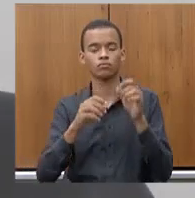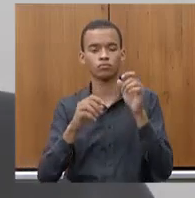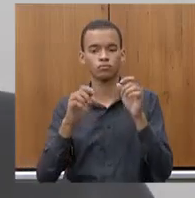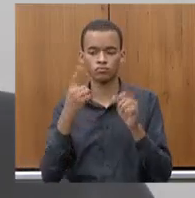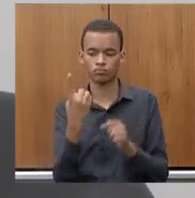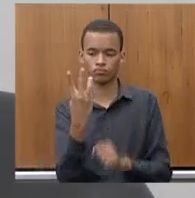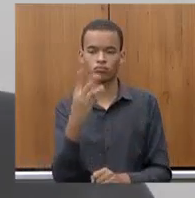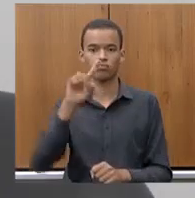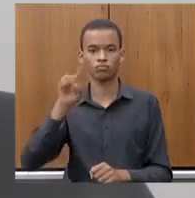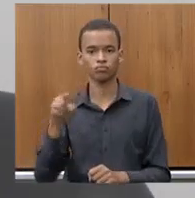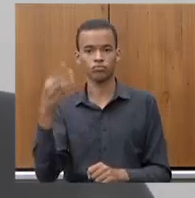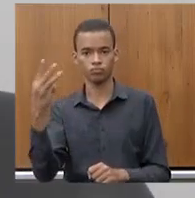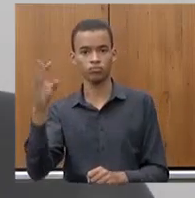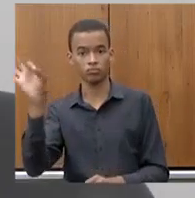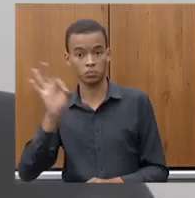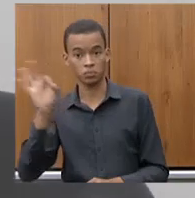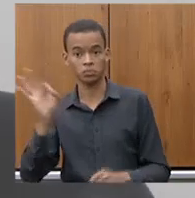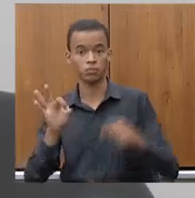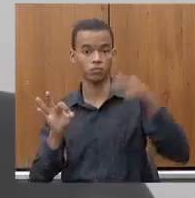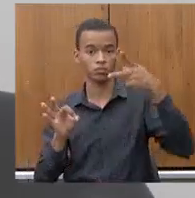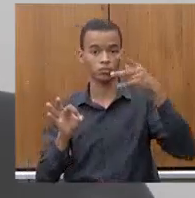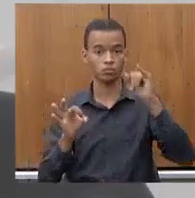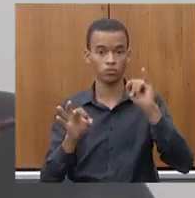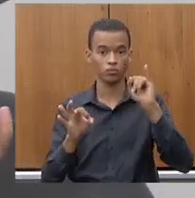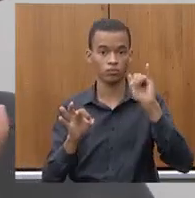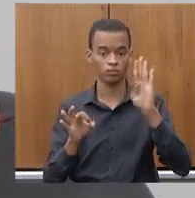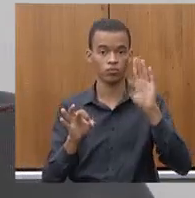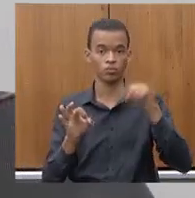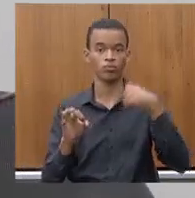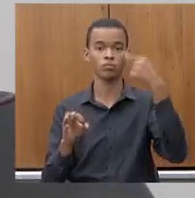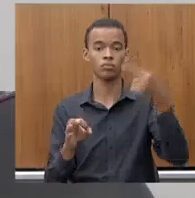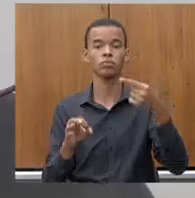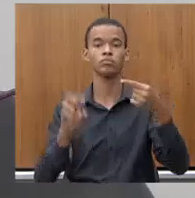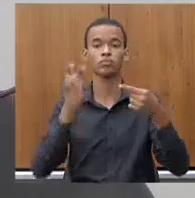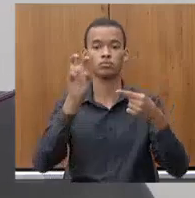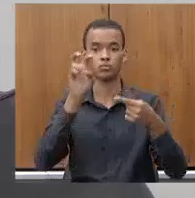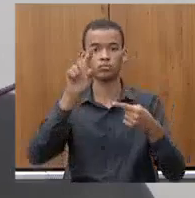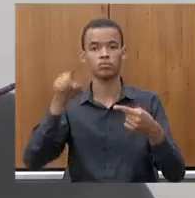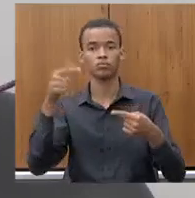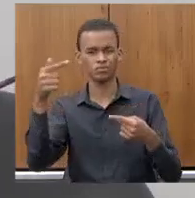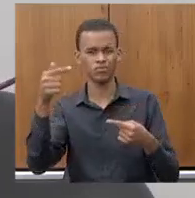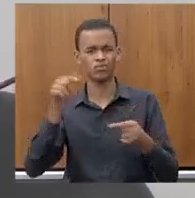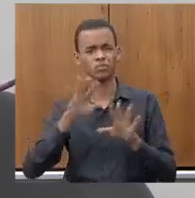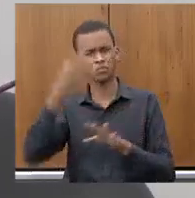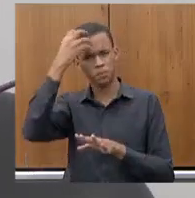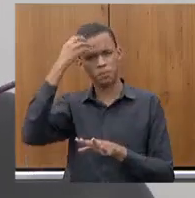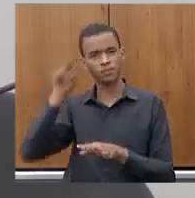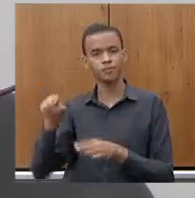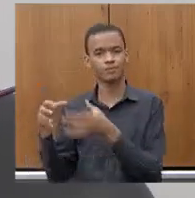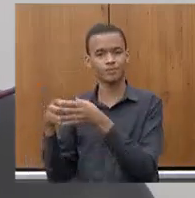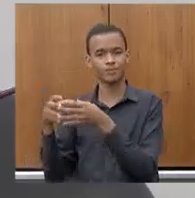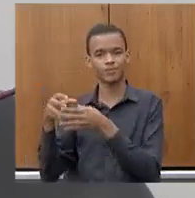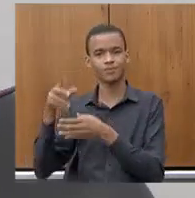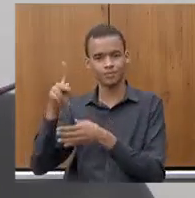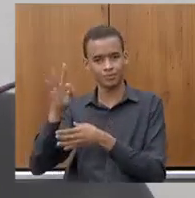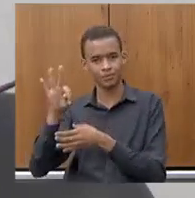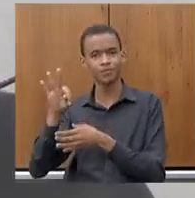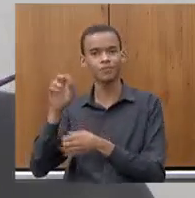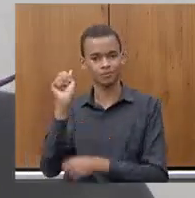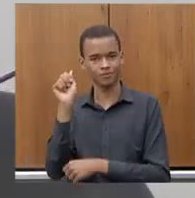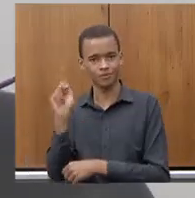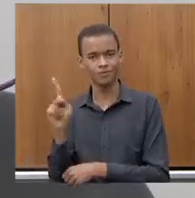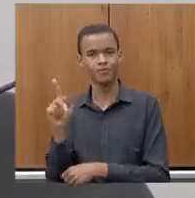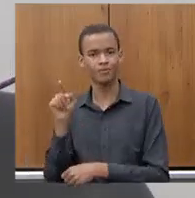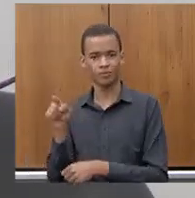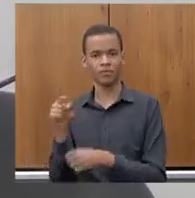PIB para 5,7% do PIB. Mas o problema foram os consignados do PT, que impediu que durante os